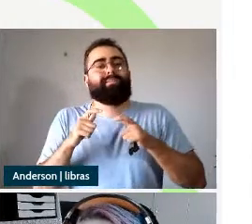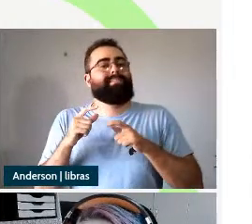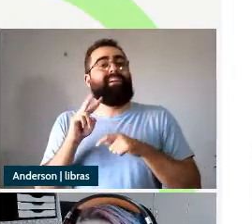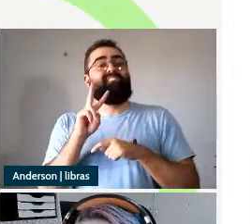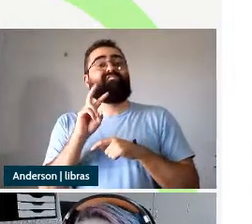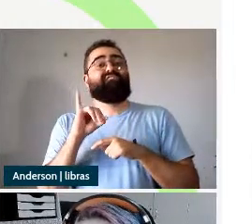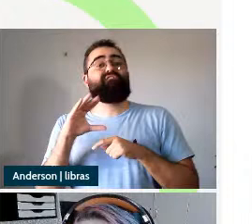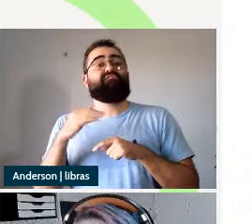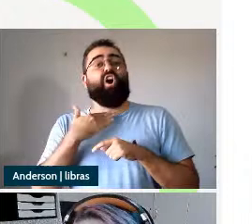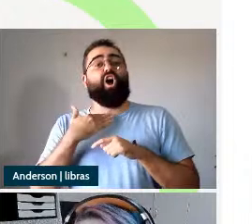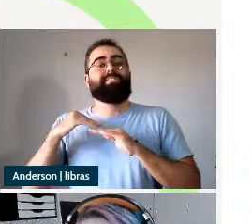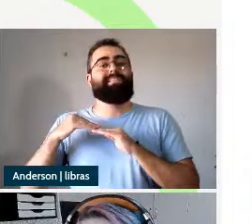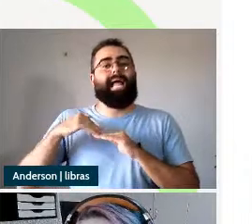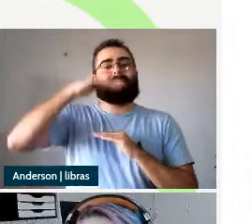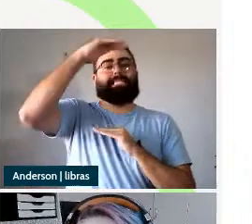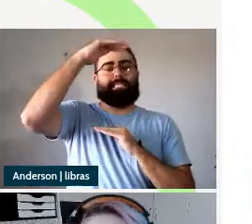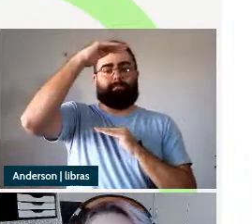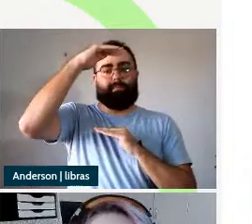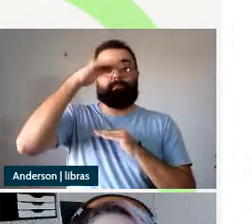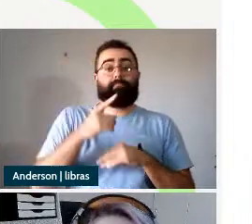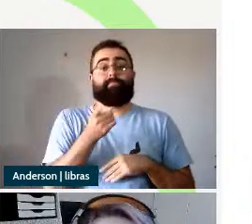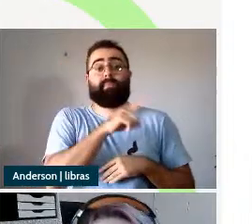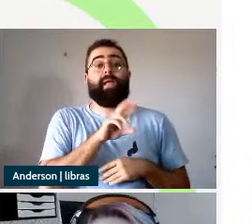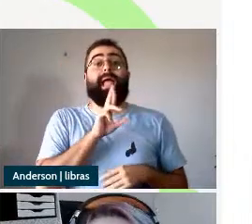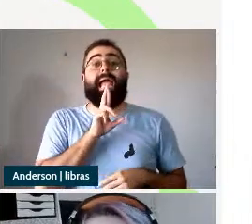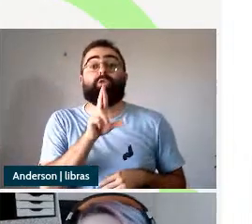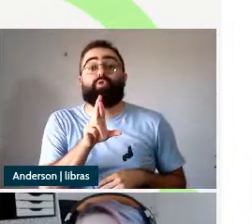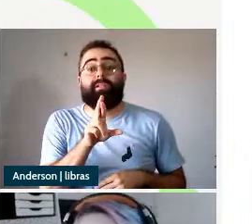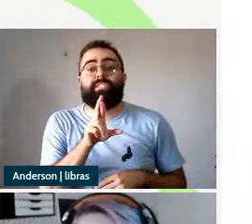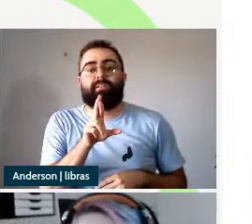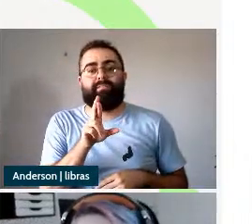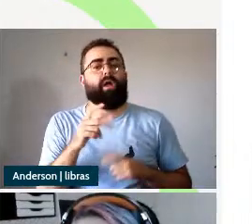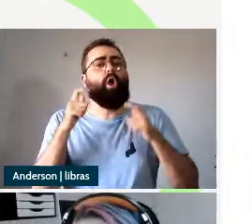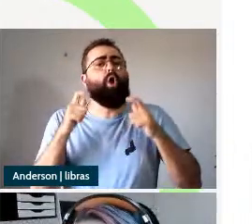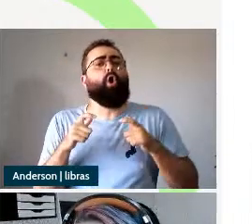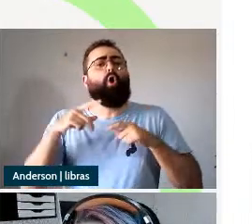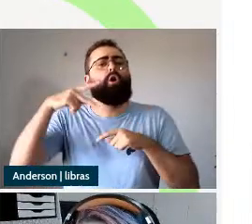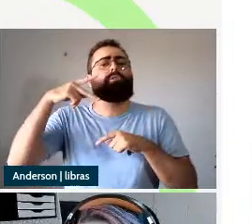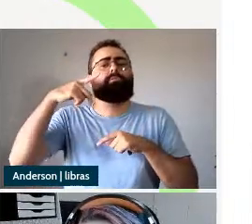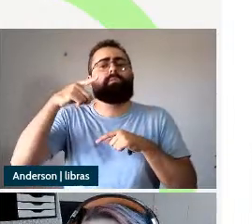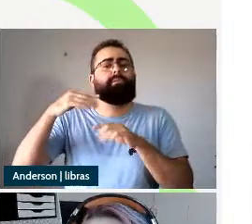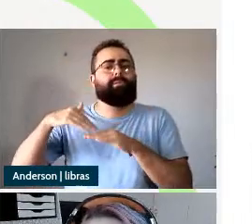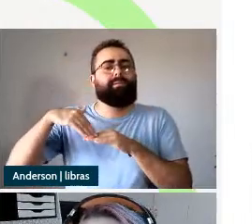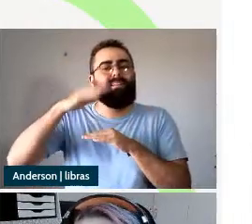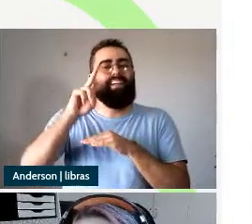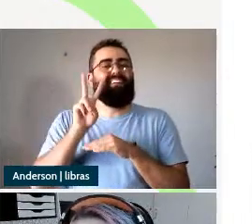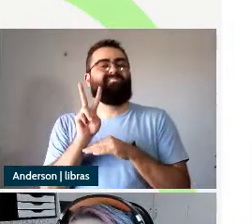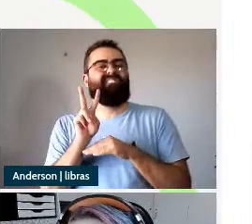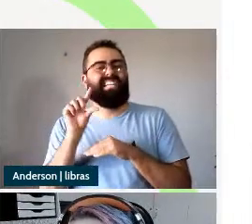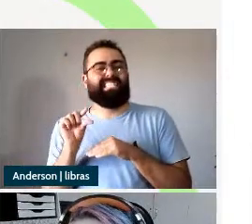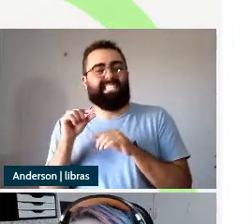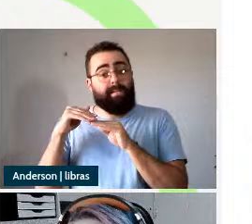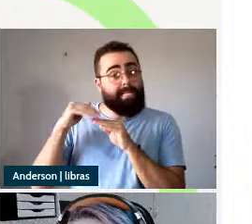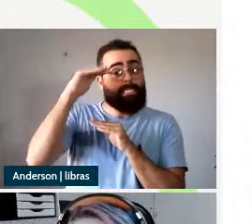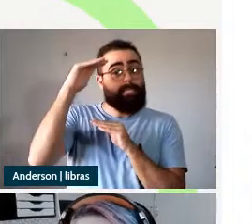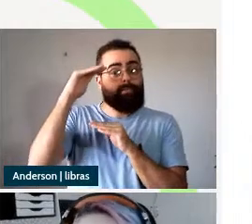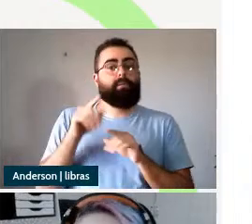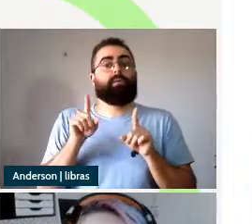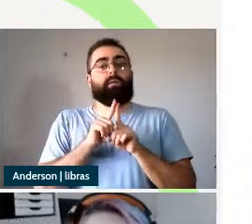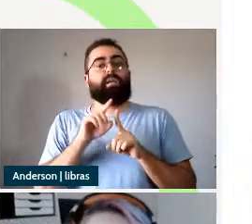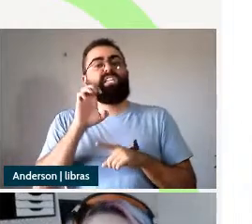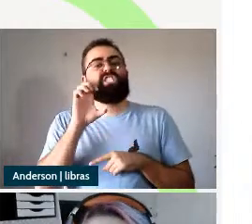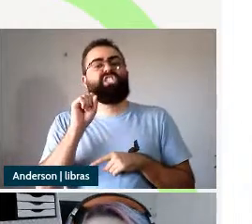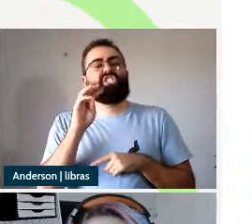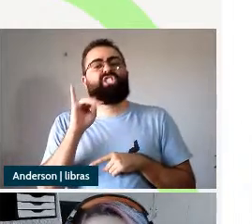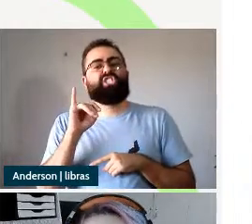resultativas o núcleo aspectual fica acima de vezinho e as estativas a gente tem um núcleo funcional estativizador